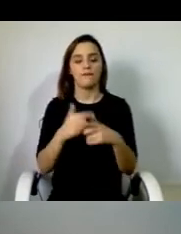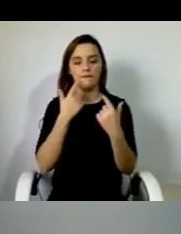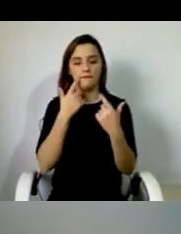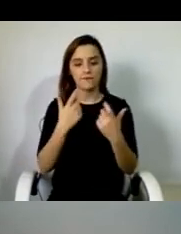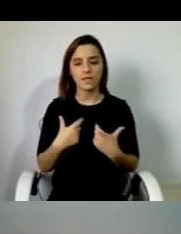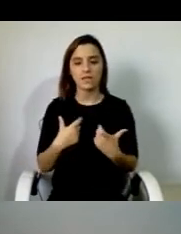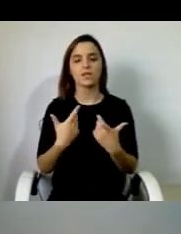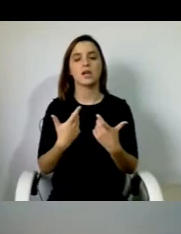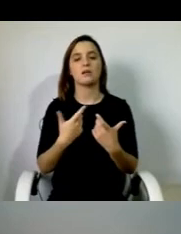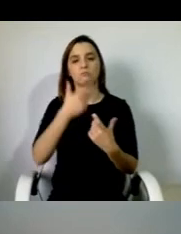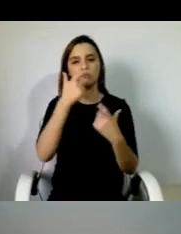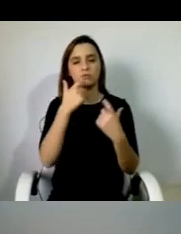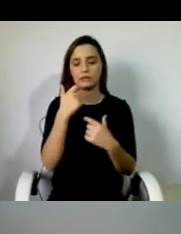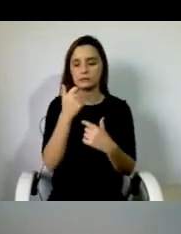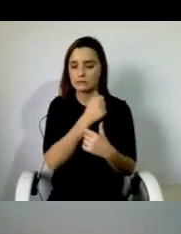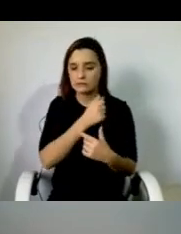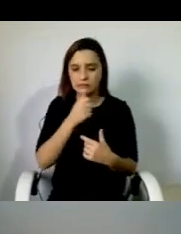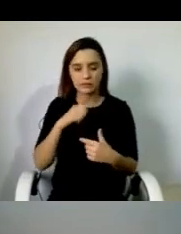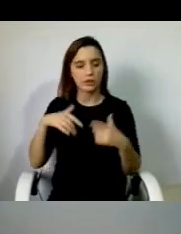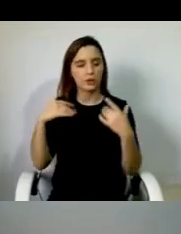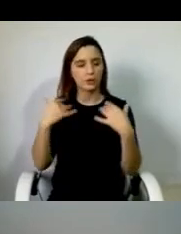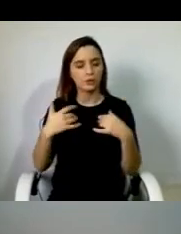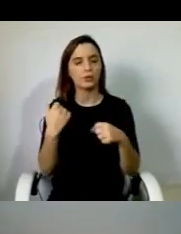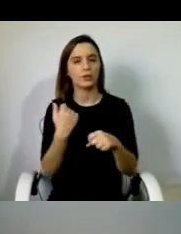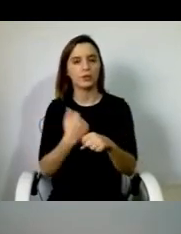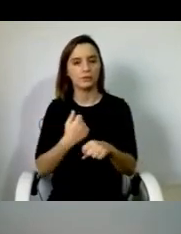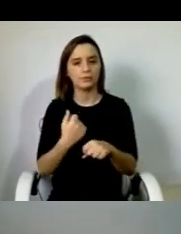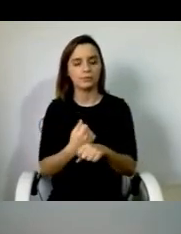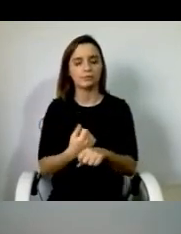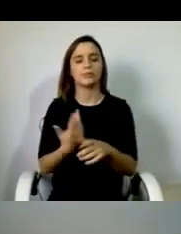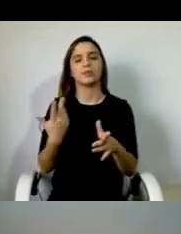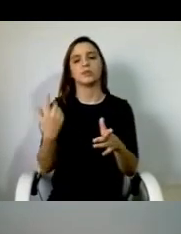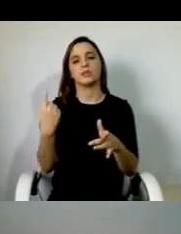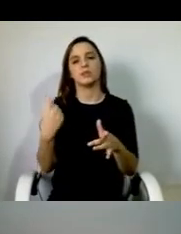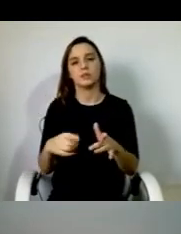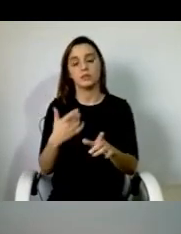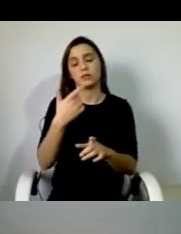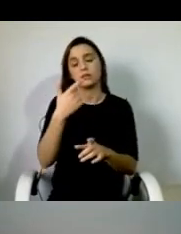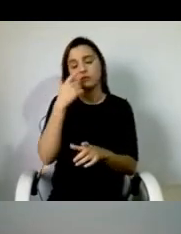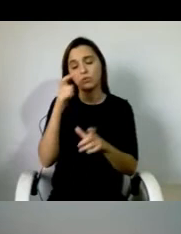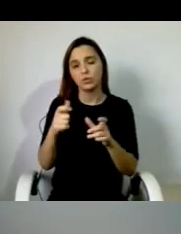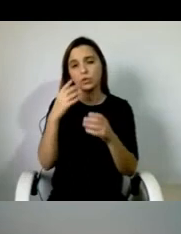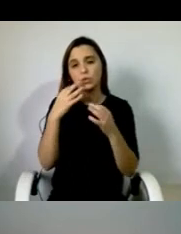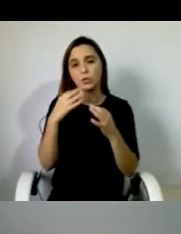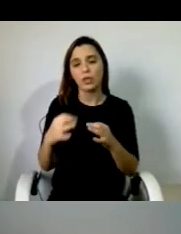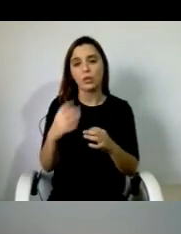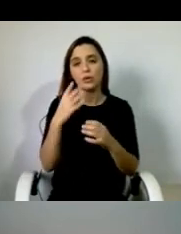estava incutida muito nos cuidadores informais. Se fossem os pais, se